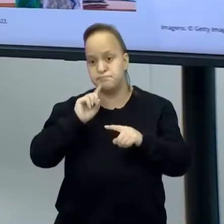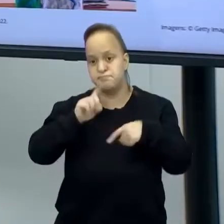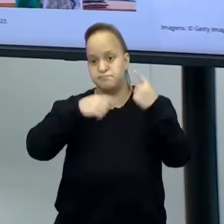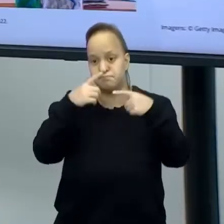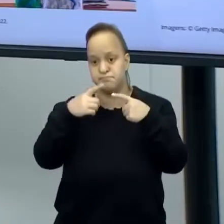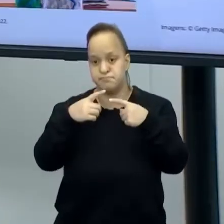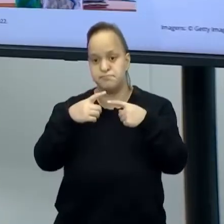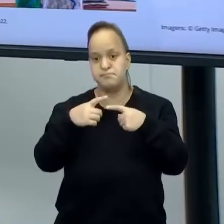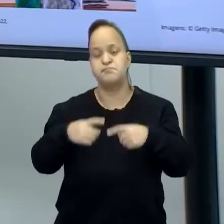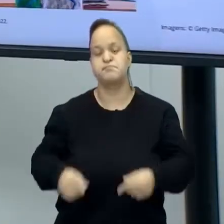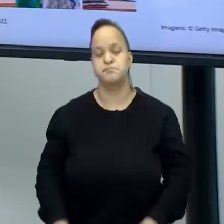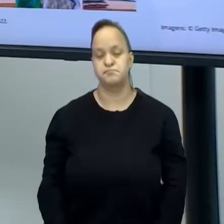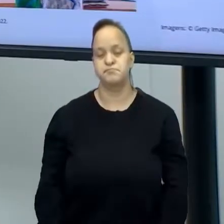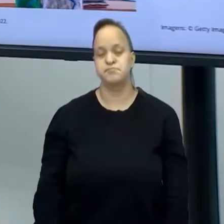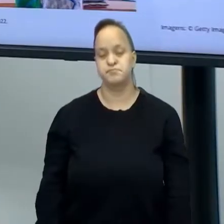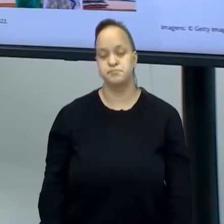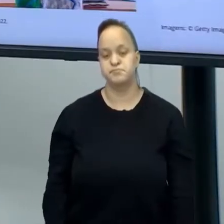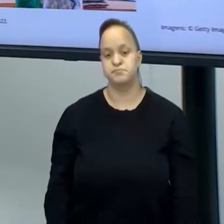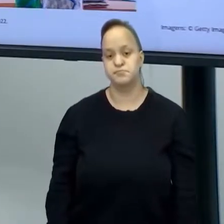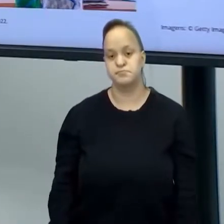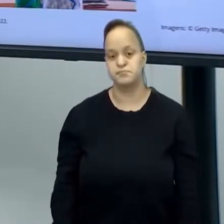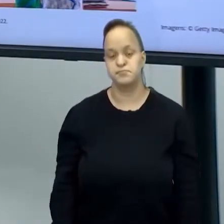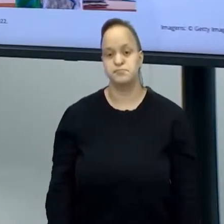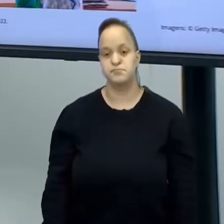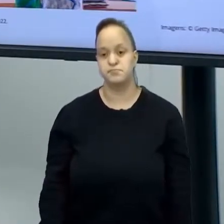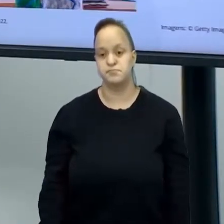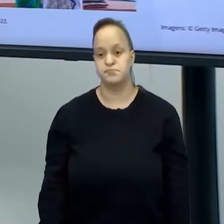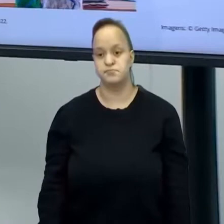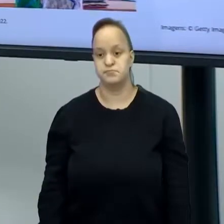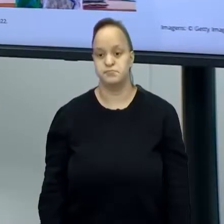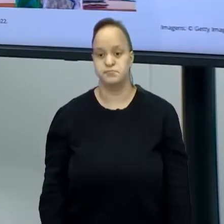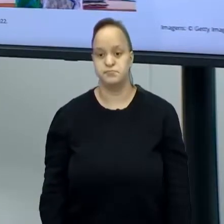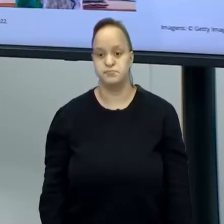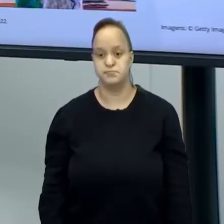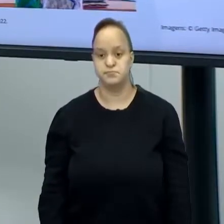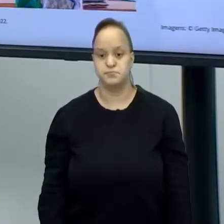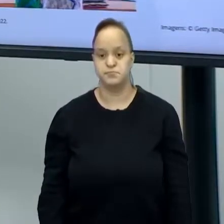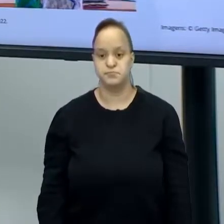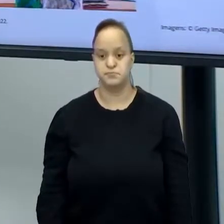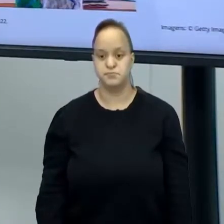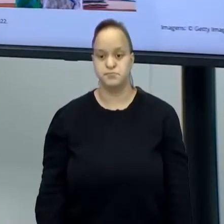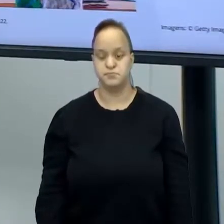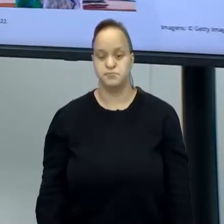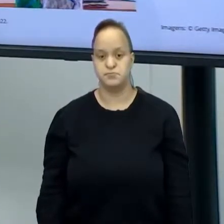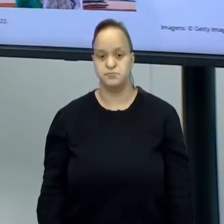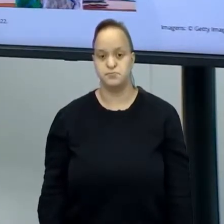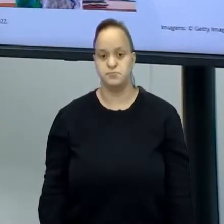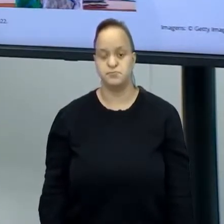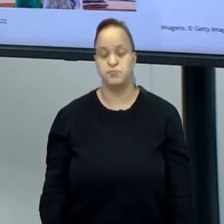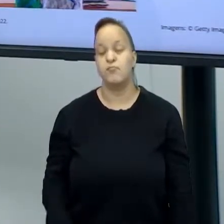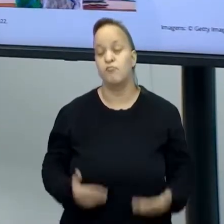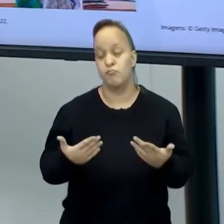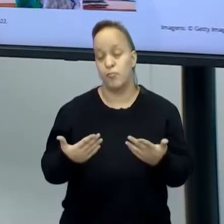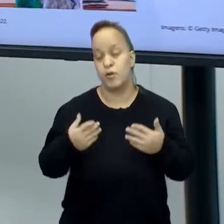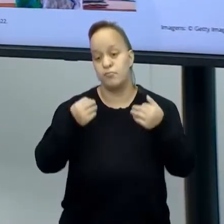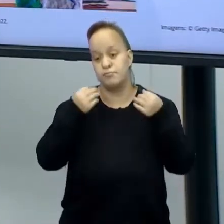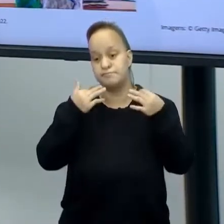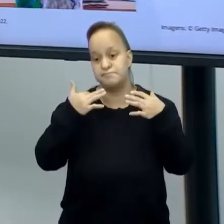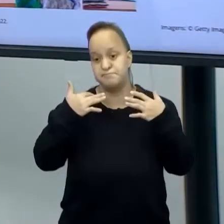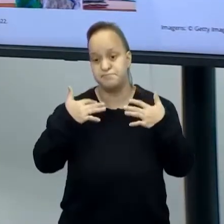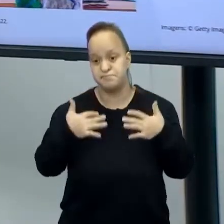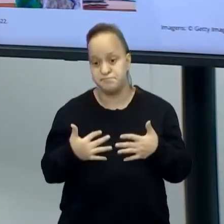tem, tende a crescer? Exatamente por isso, a gente traz esse pouquinho dessa história, dessa